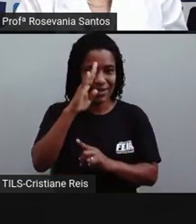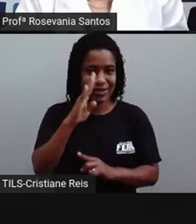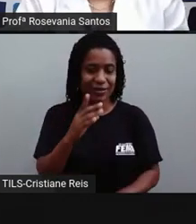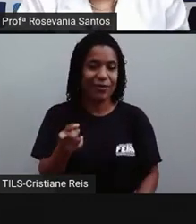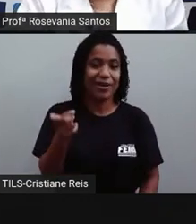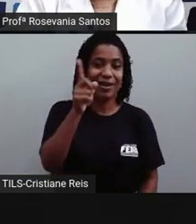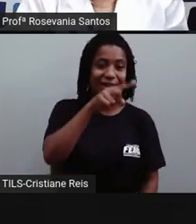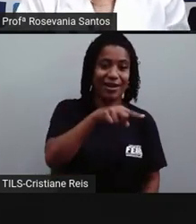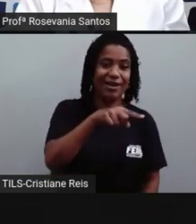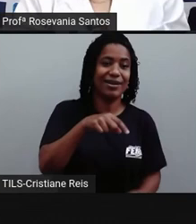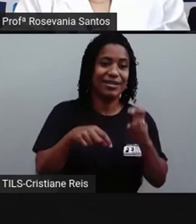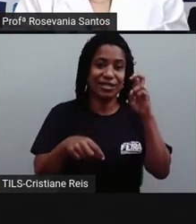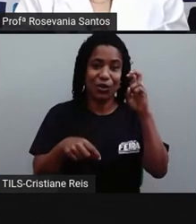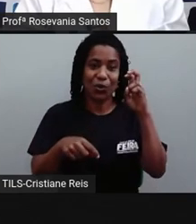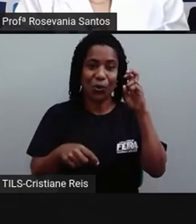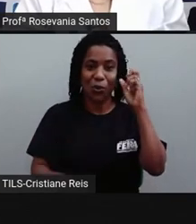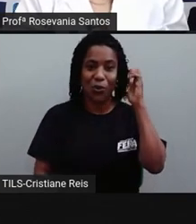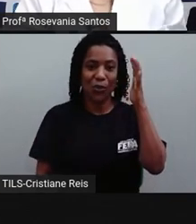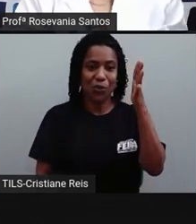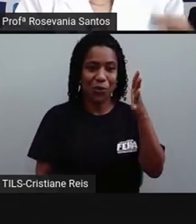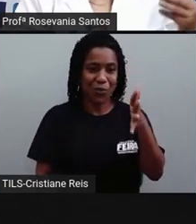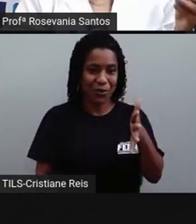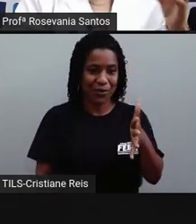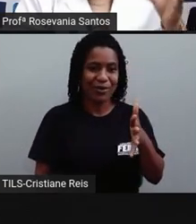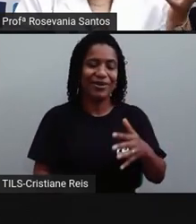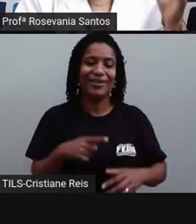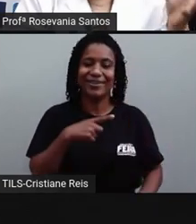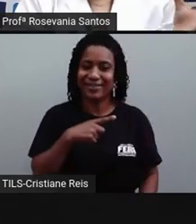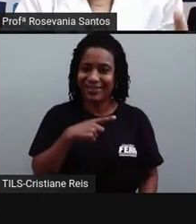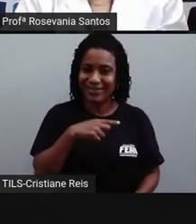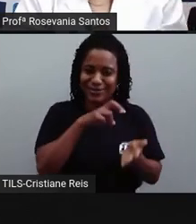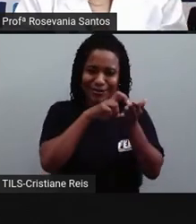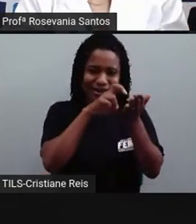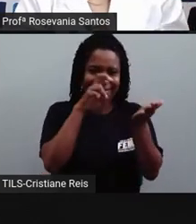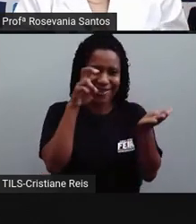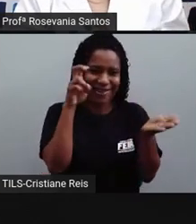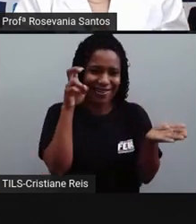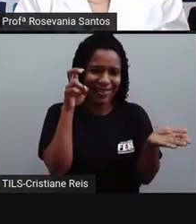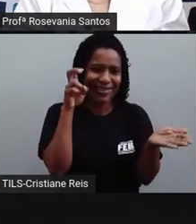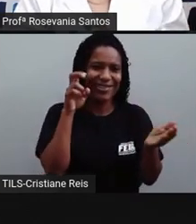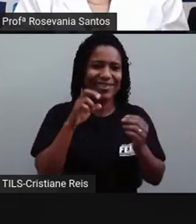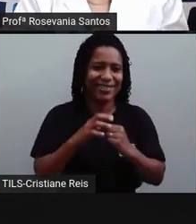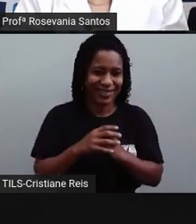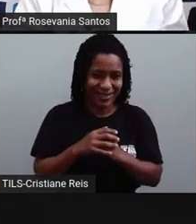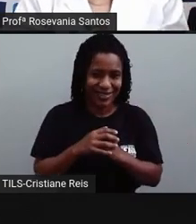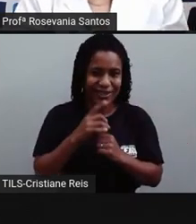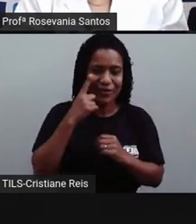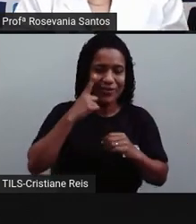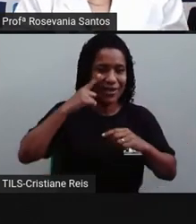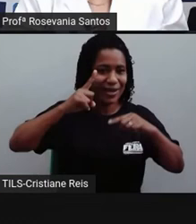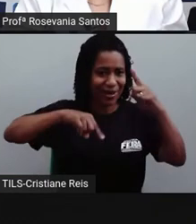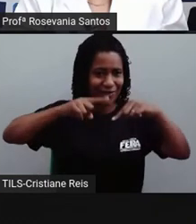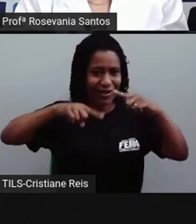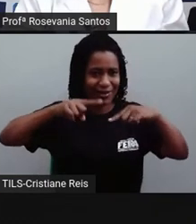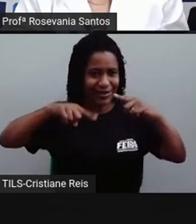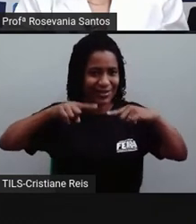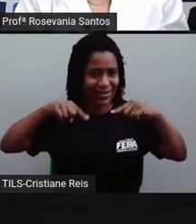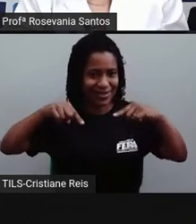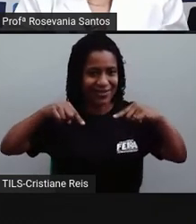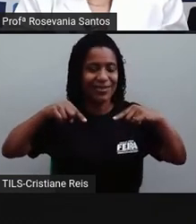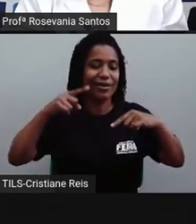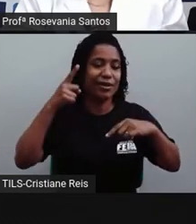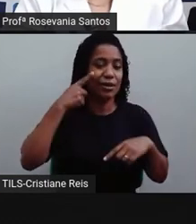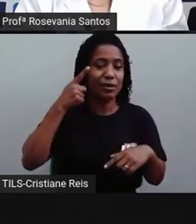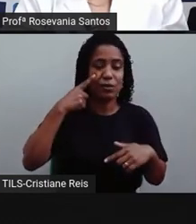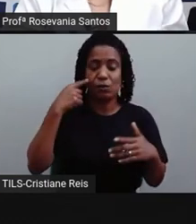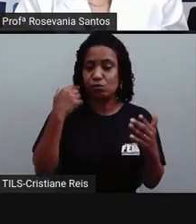quase que praticamente, né? Então, perceberam, conseguiram entender essa variaçãozinha que a gente tem. Então, não importa